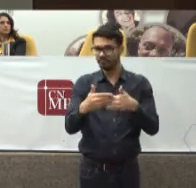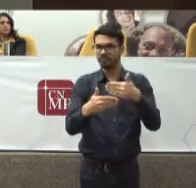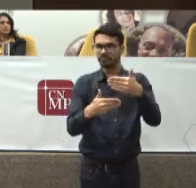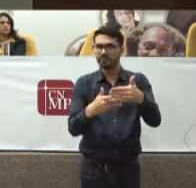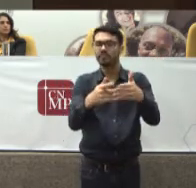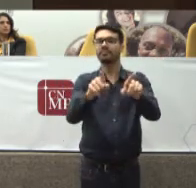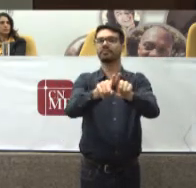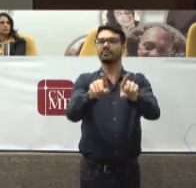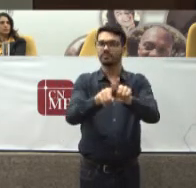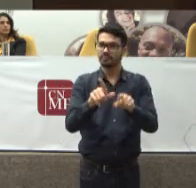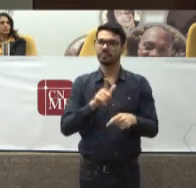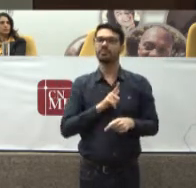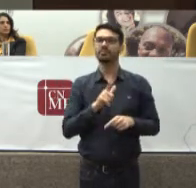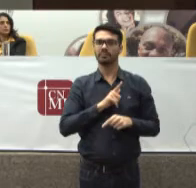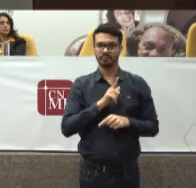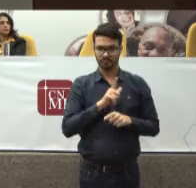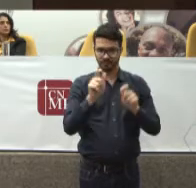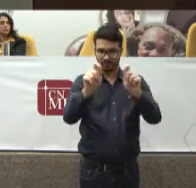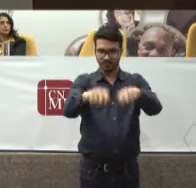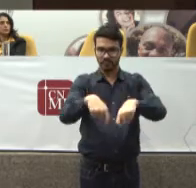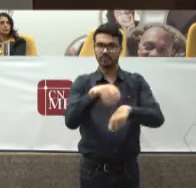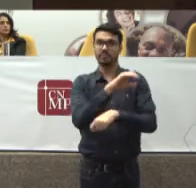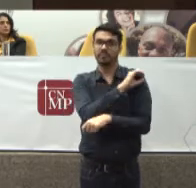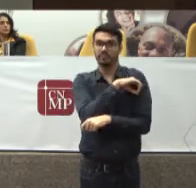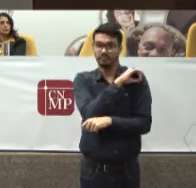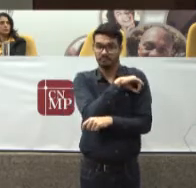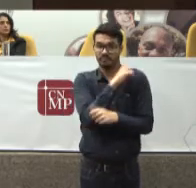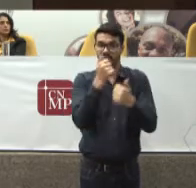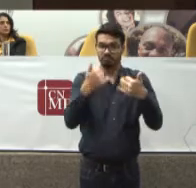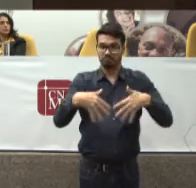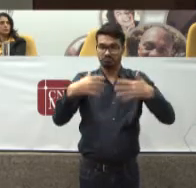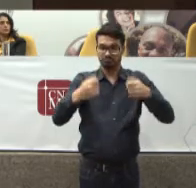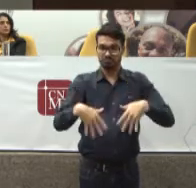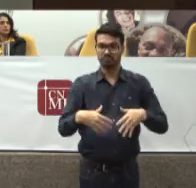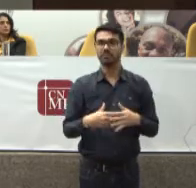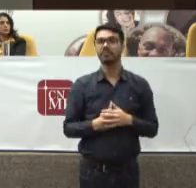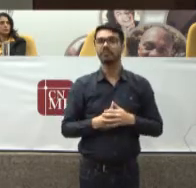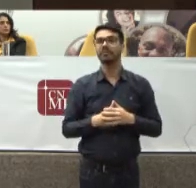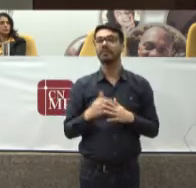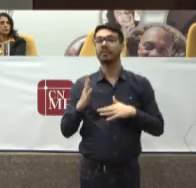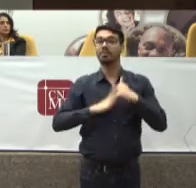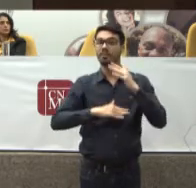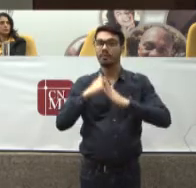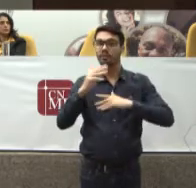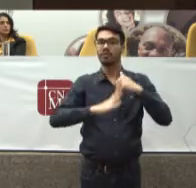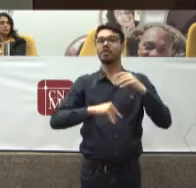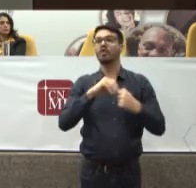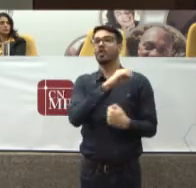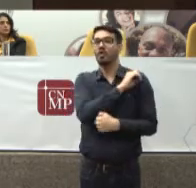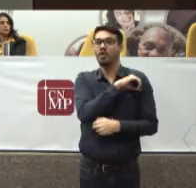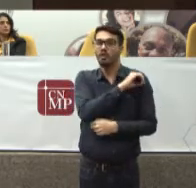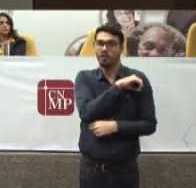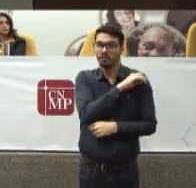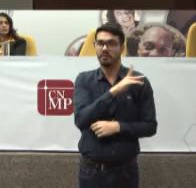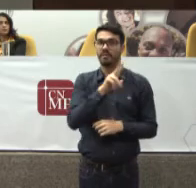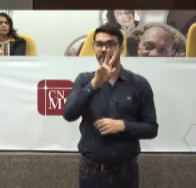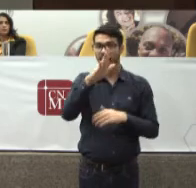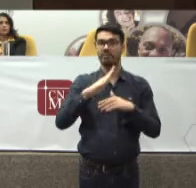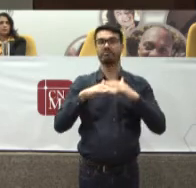capacitação Dos profissionais Do Nath Jus O fato é Que esses profissionais Estão sendo capacitados E vão ganhar